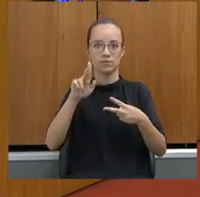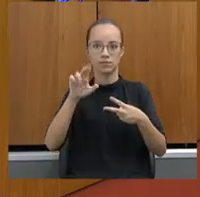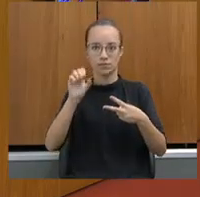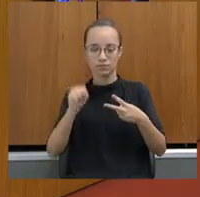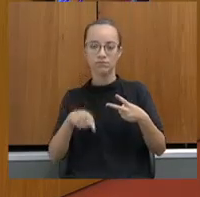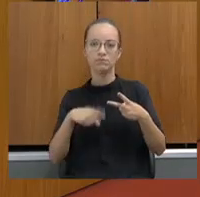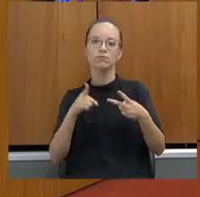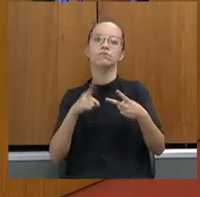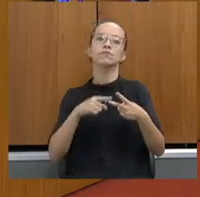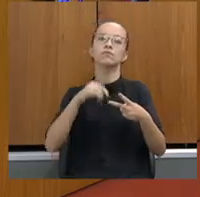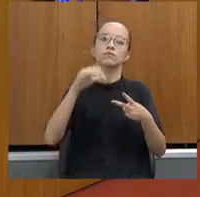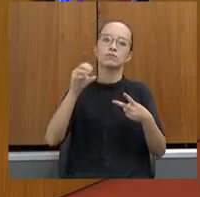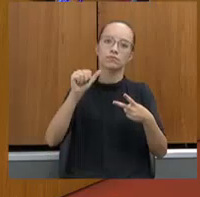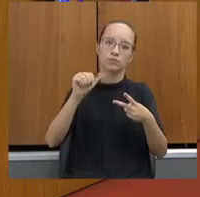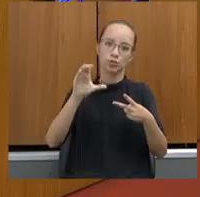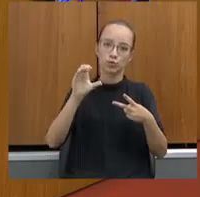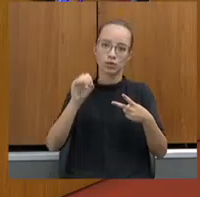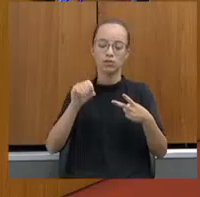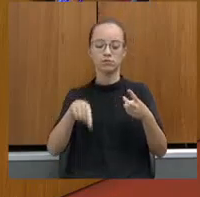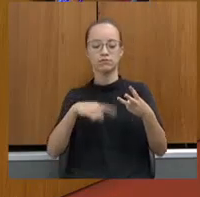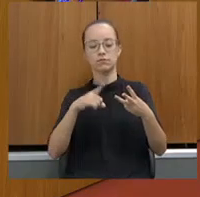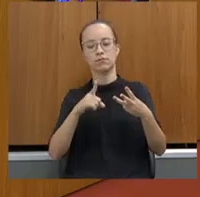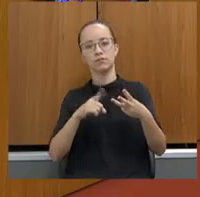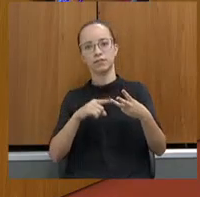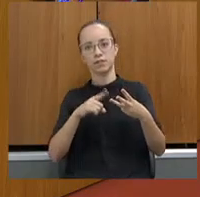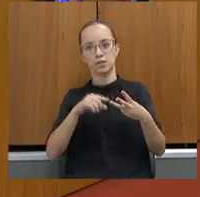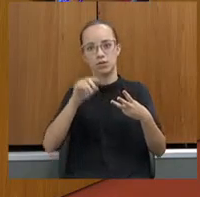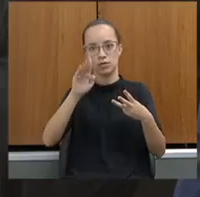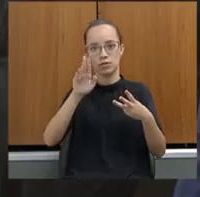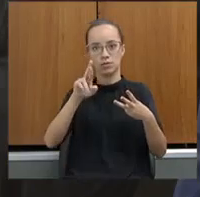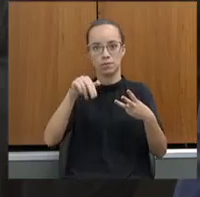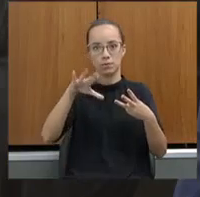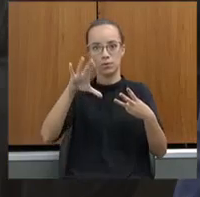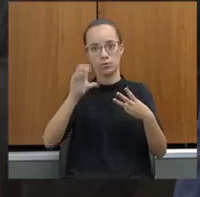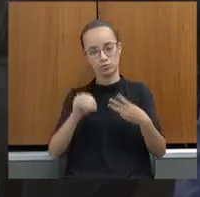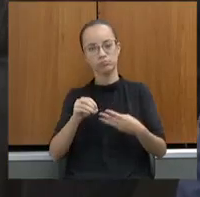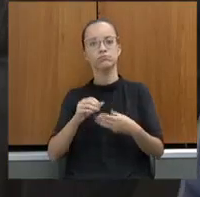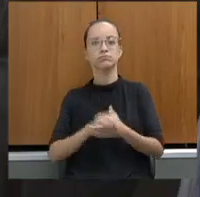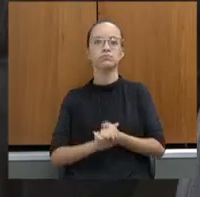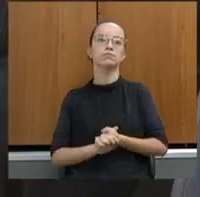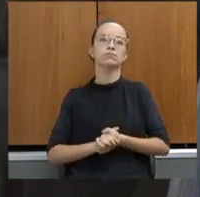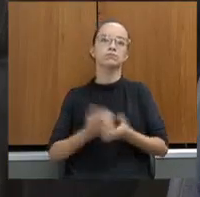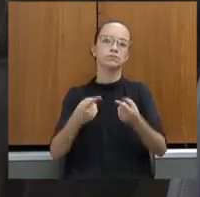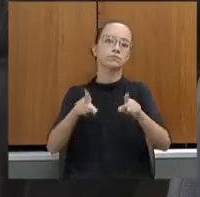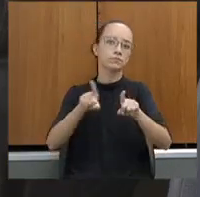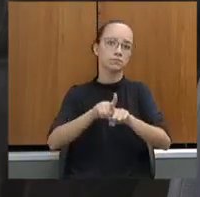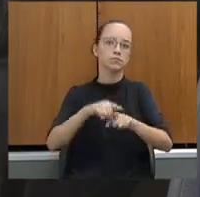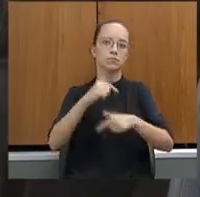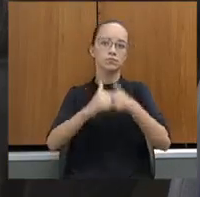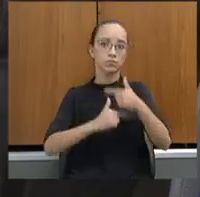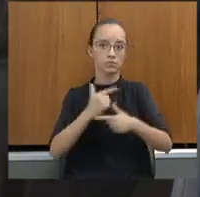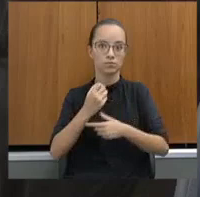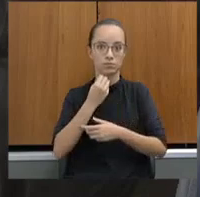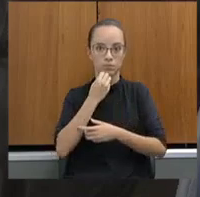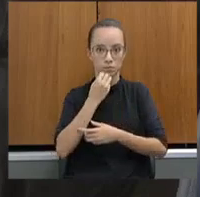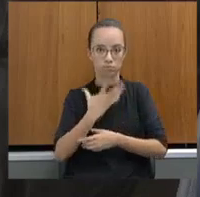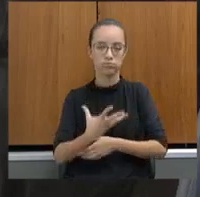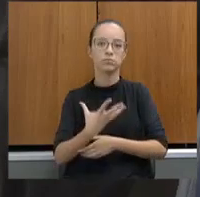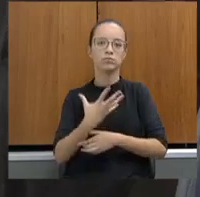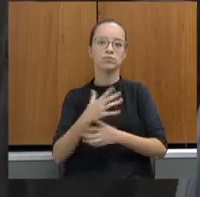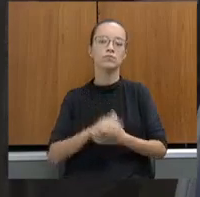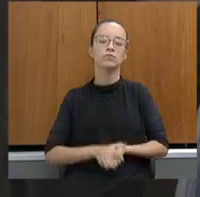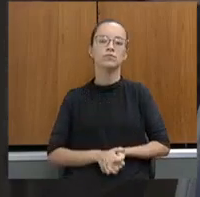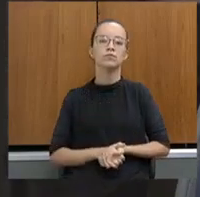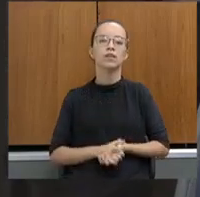Silvio Ziva Viola, Bruno Engre e Arnaldo, novos parceiros aqui que têm desenvolvido um belo trabalho e também todos aí que têm muita ligação